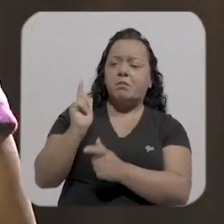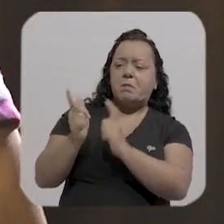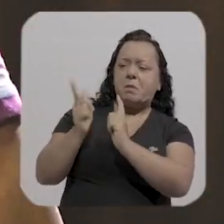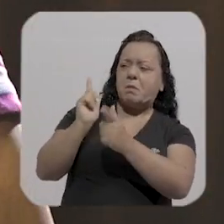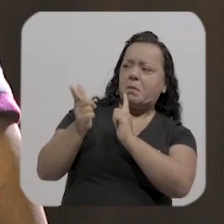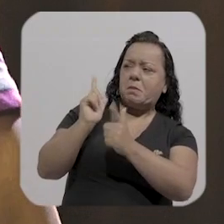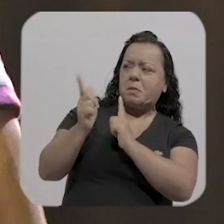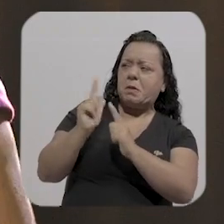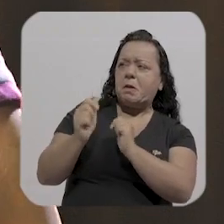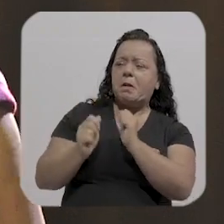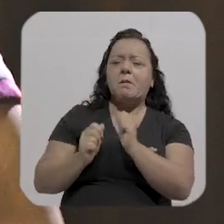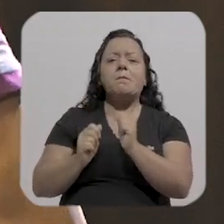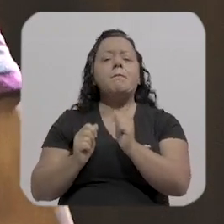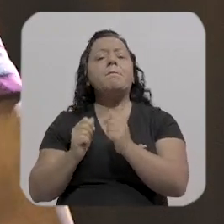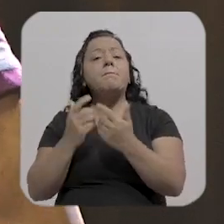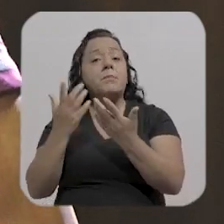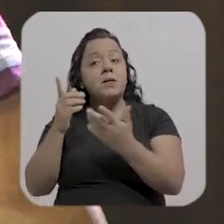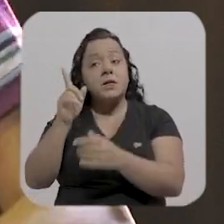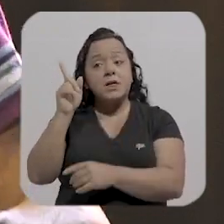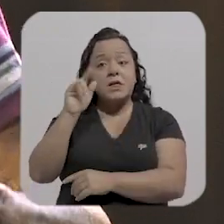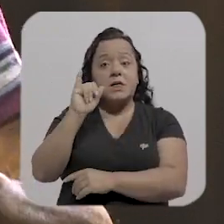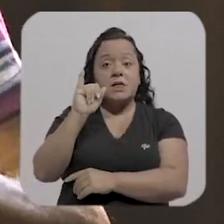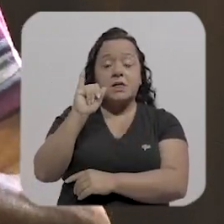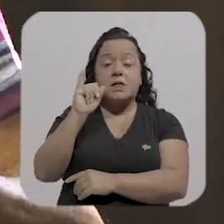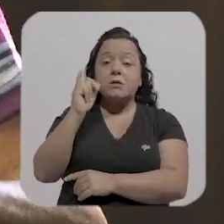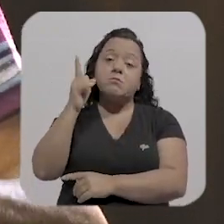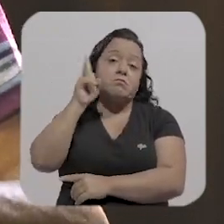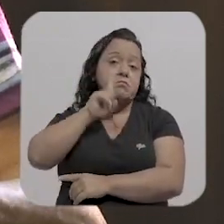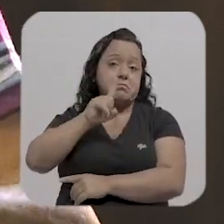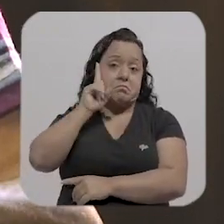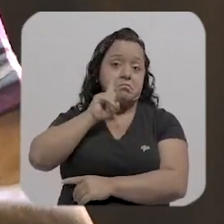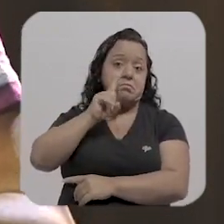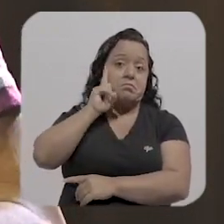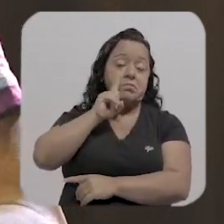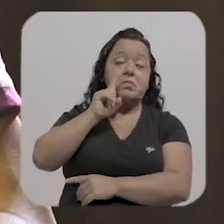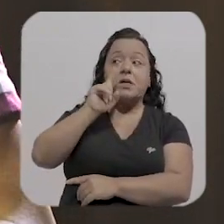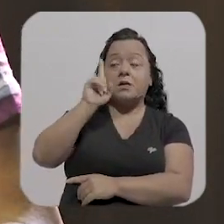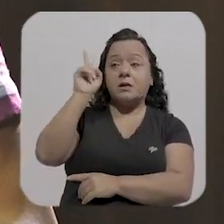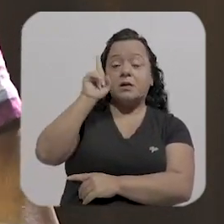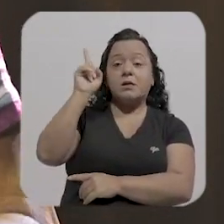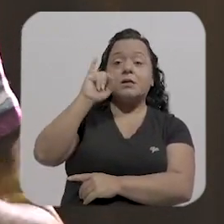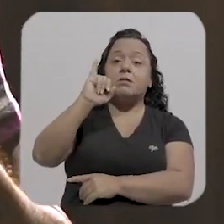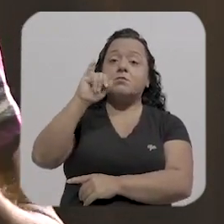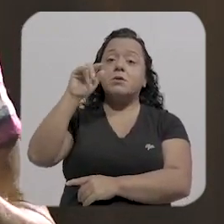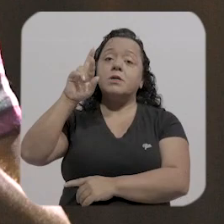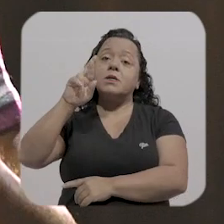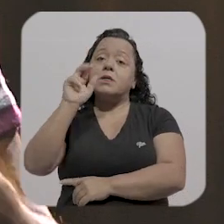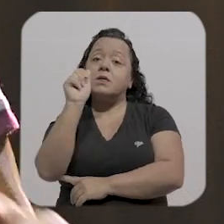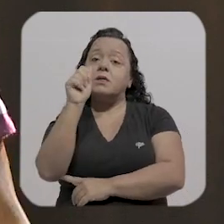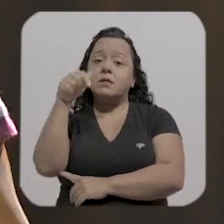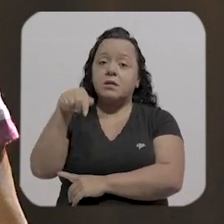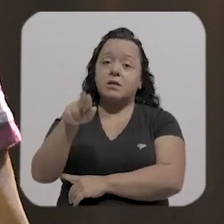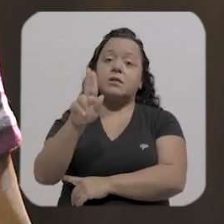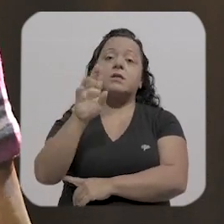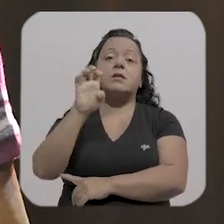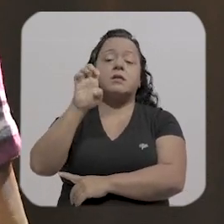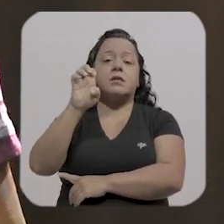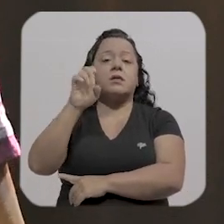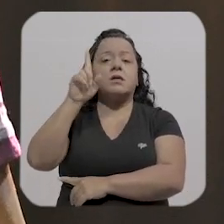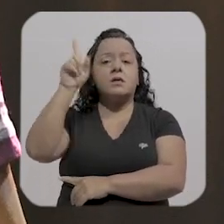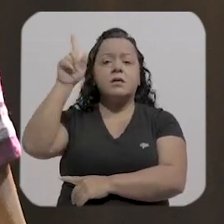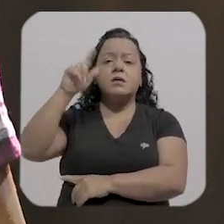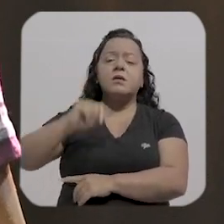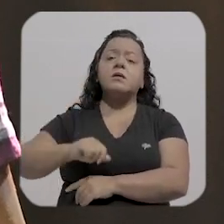um museu onde tinham as tabuinhas de barro que foi o surgimento da escrita né dos antigos